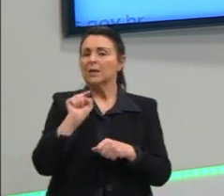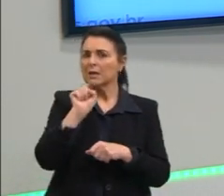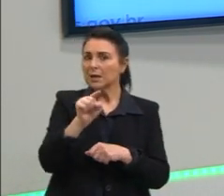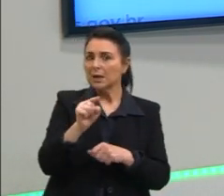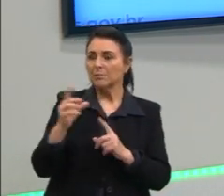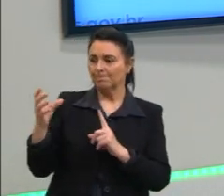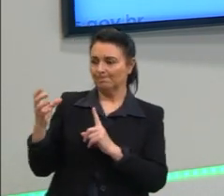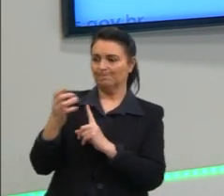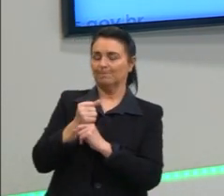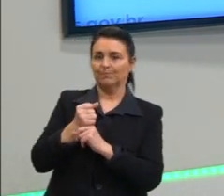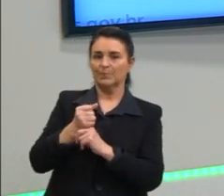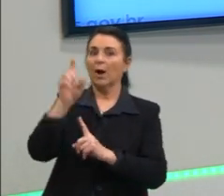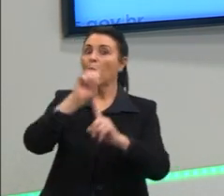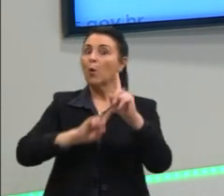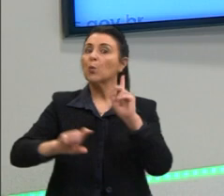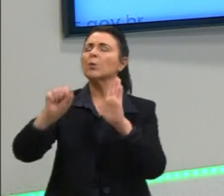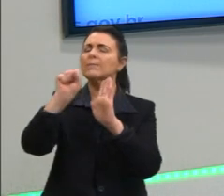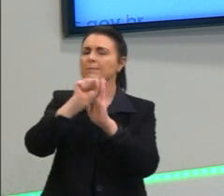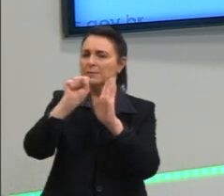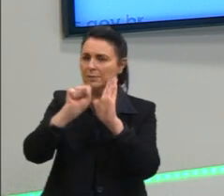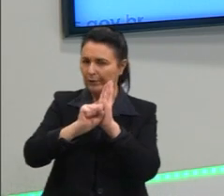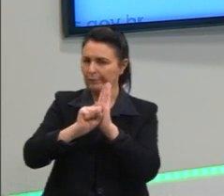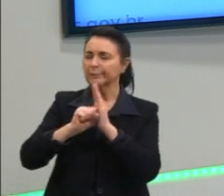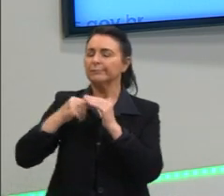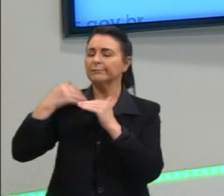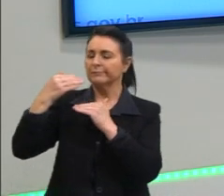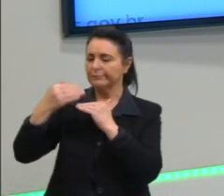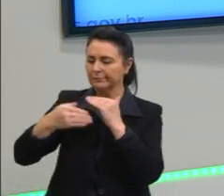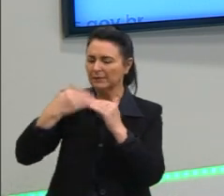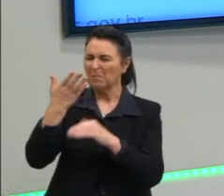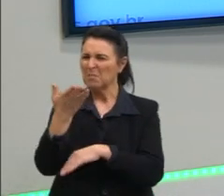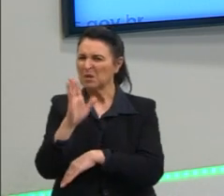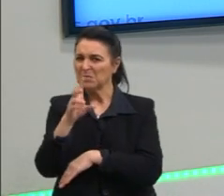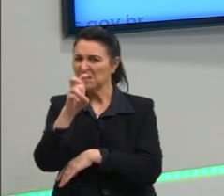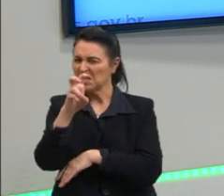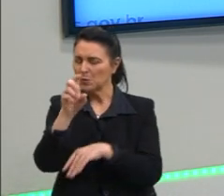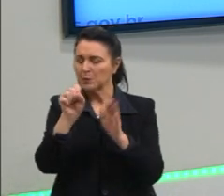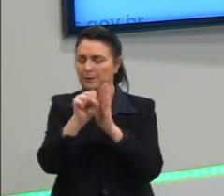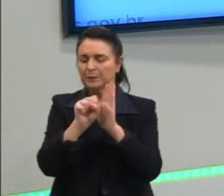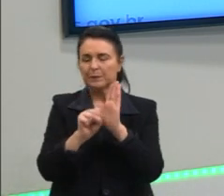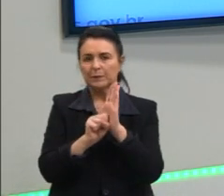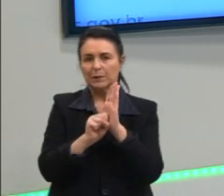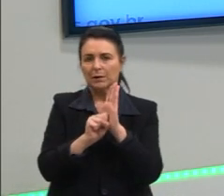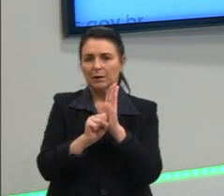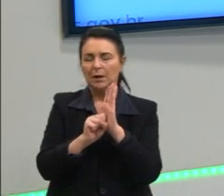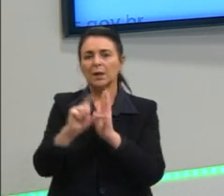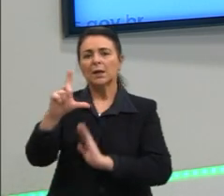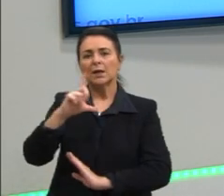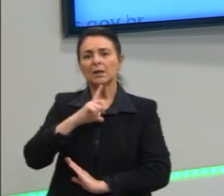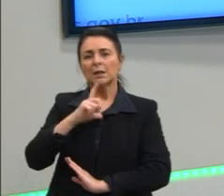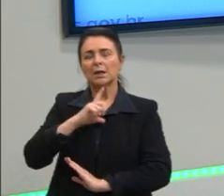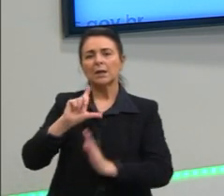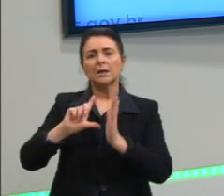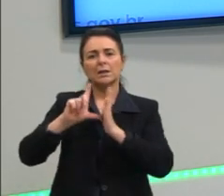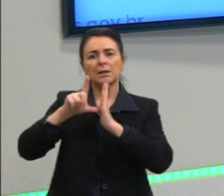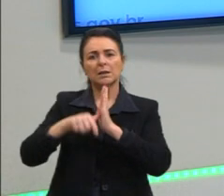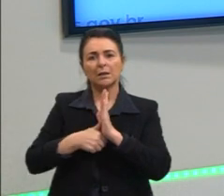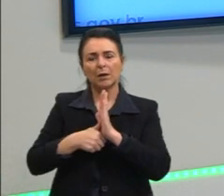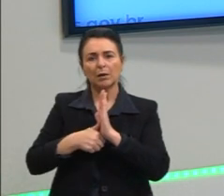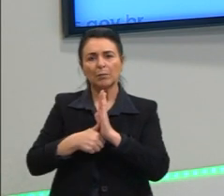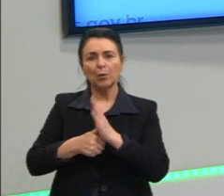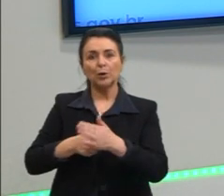dominando por alguns séculos, aproximadamente cinco séculos. Teremos depois o